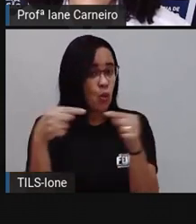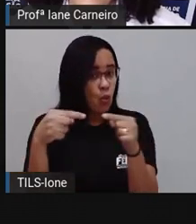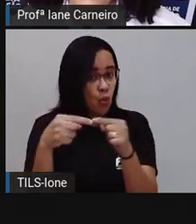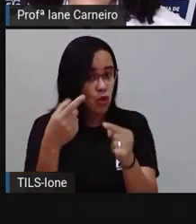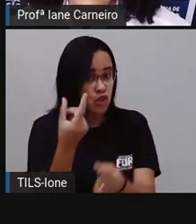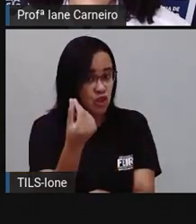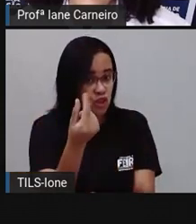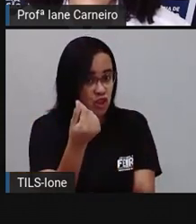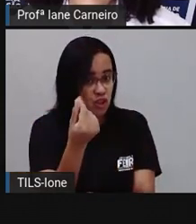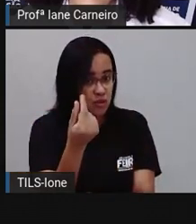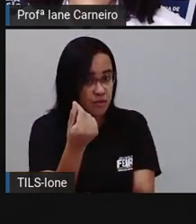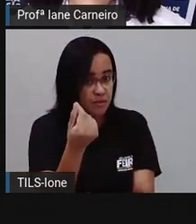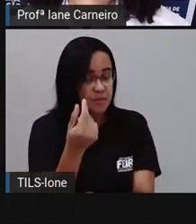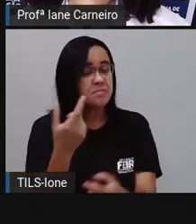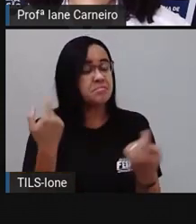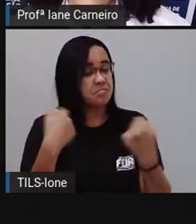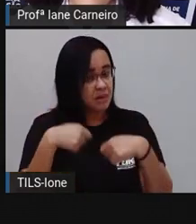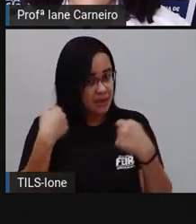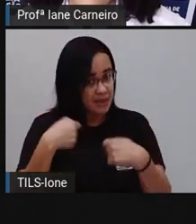de dinheiro, ó,